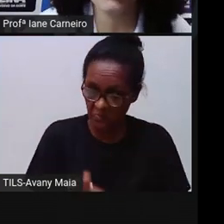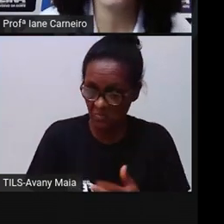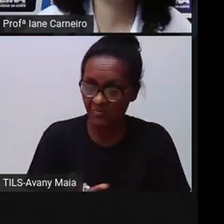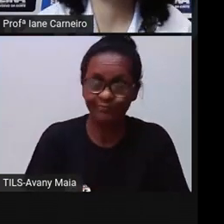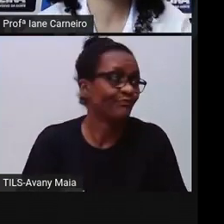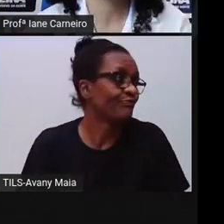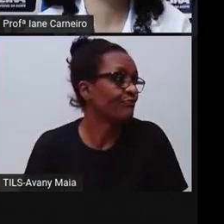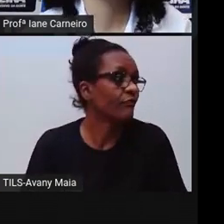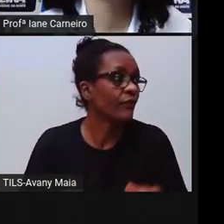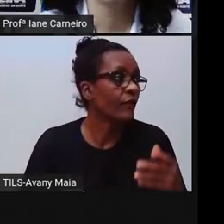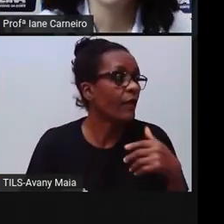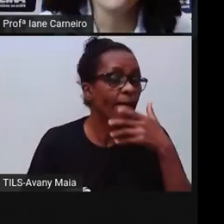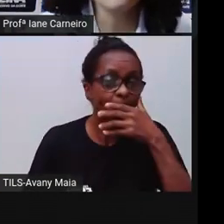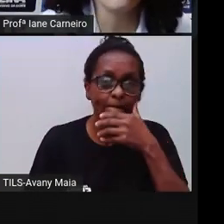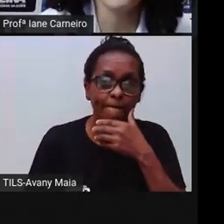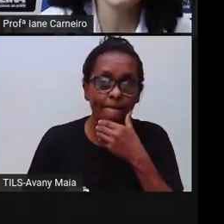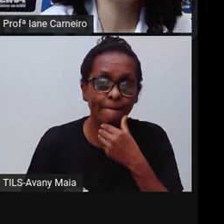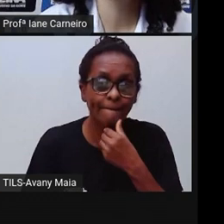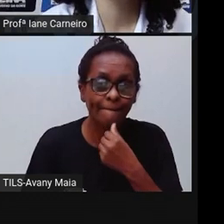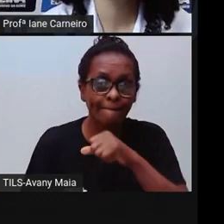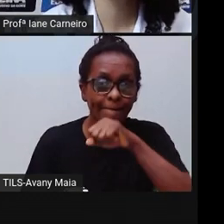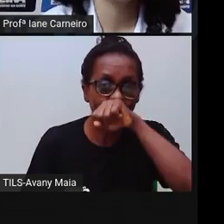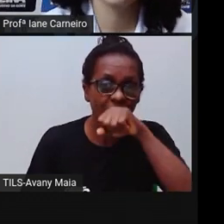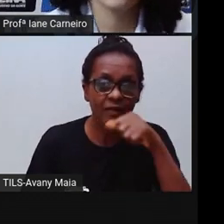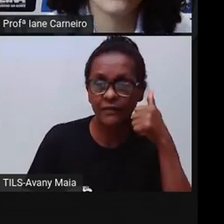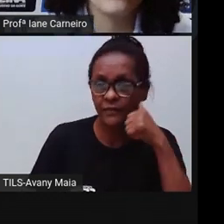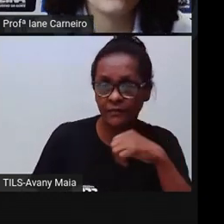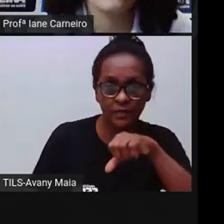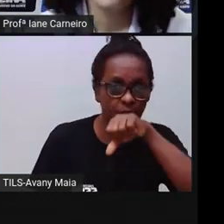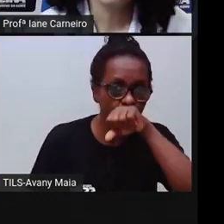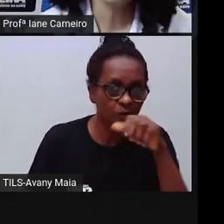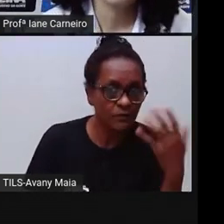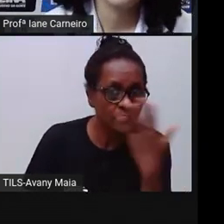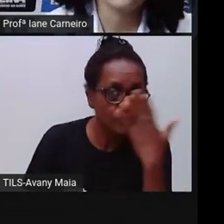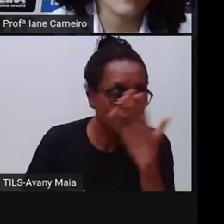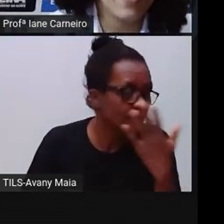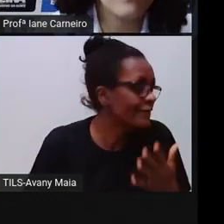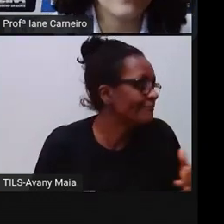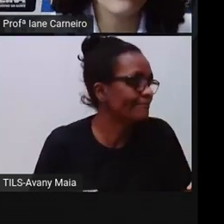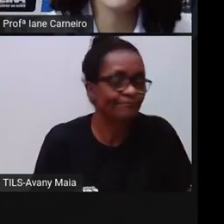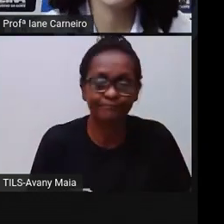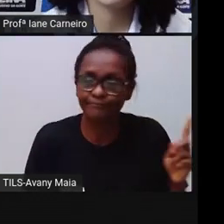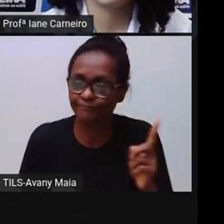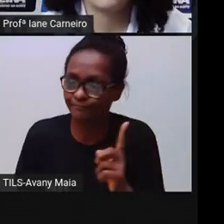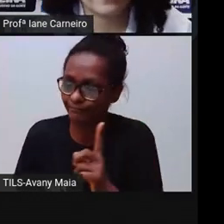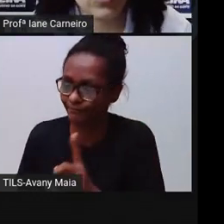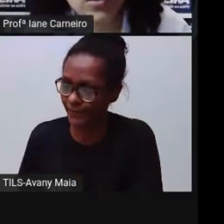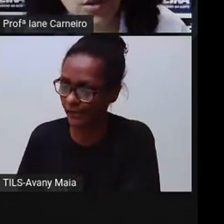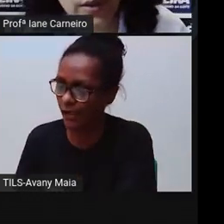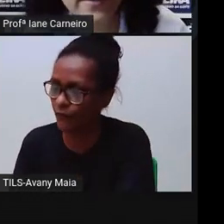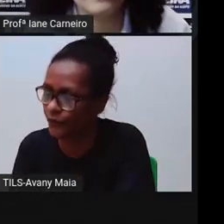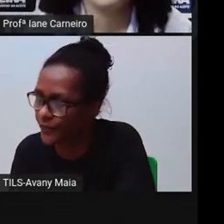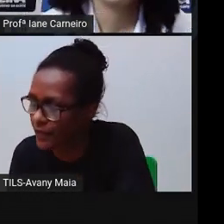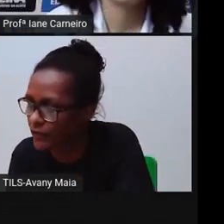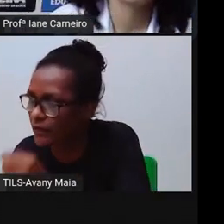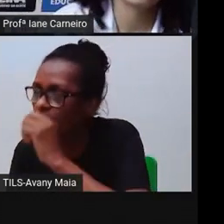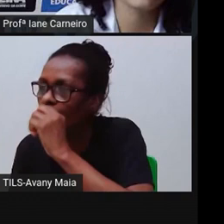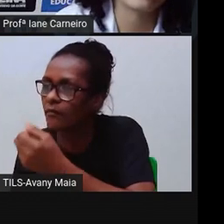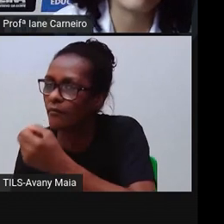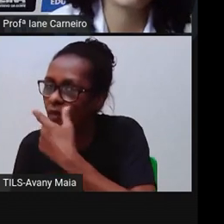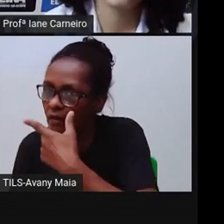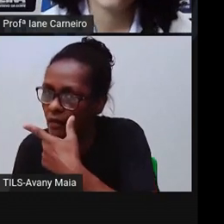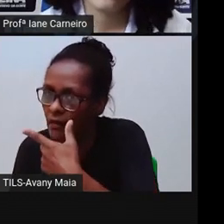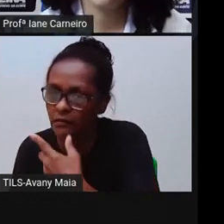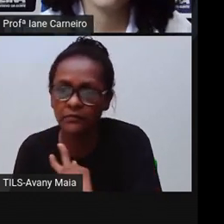pode de jeito nenhum. Mas para a Iane, por que não pode? Porque o remédio, né? Quando você está dodói e seus